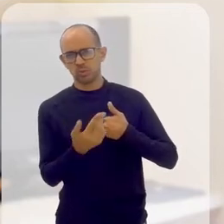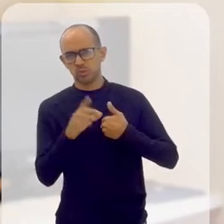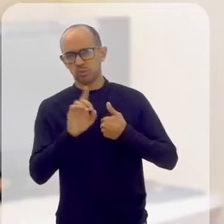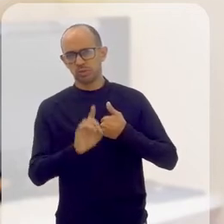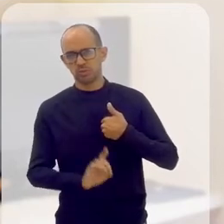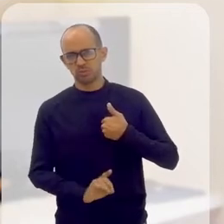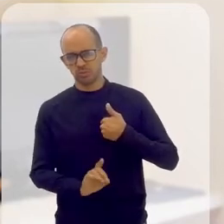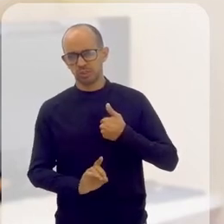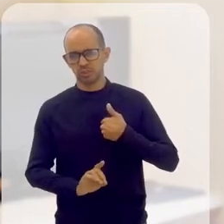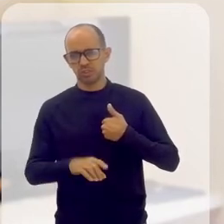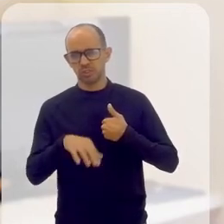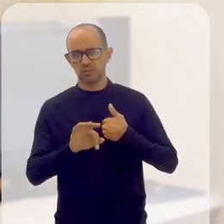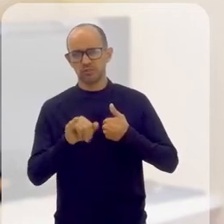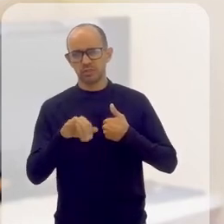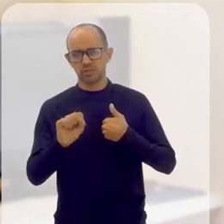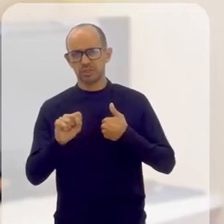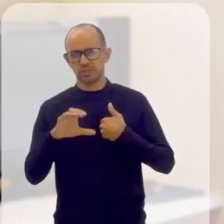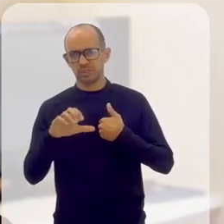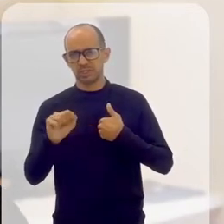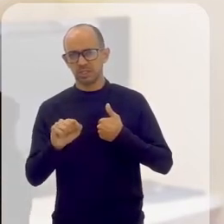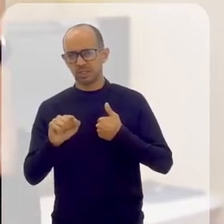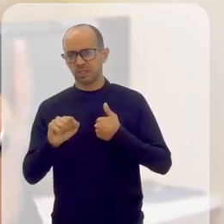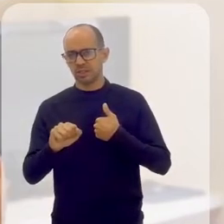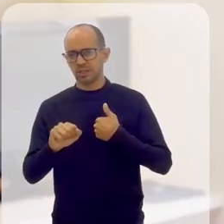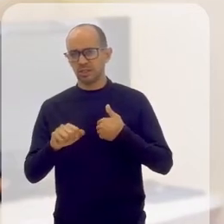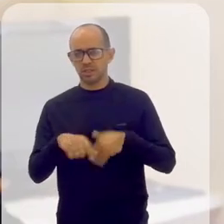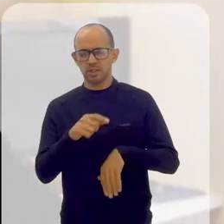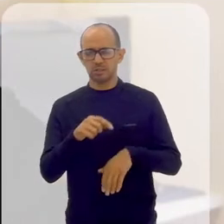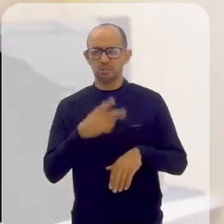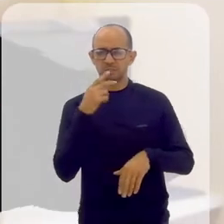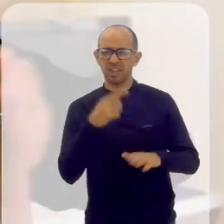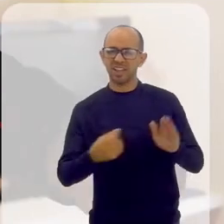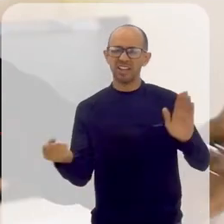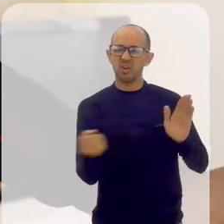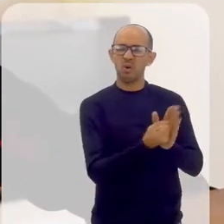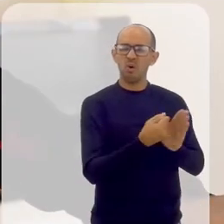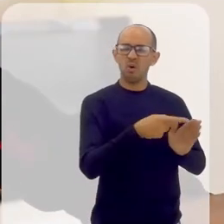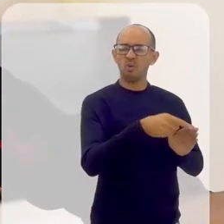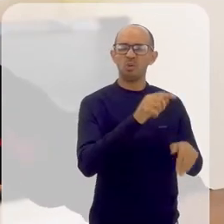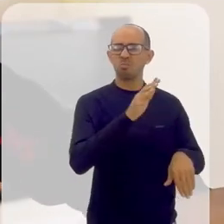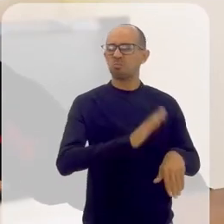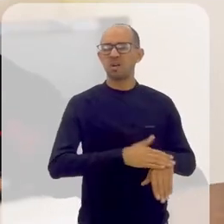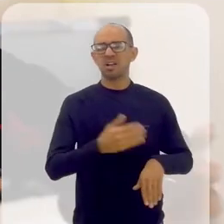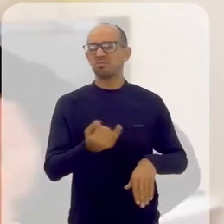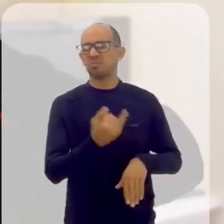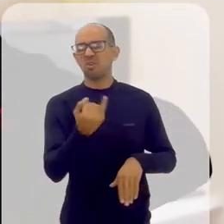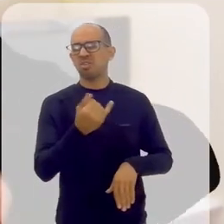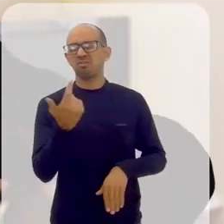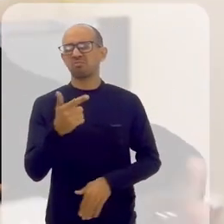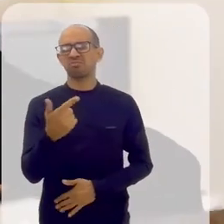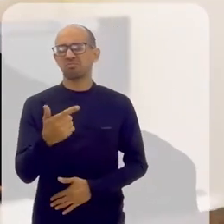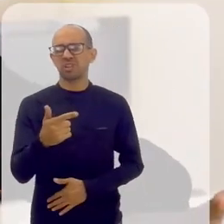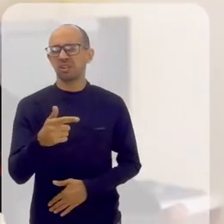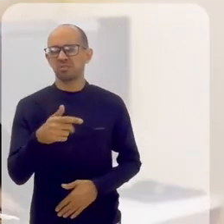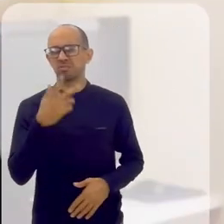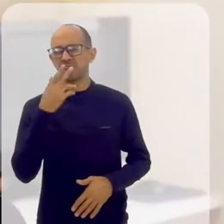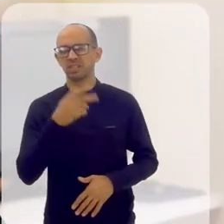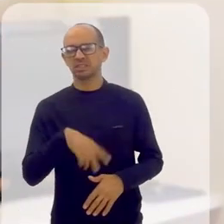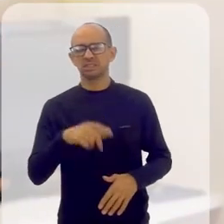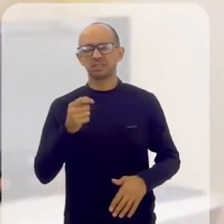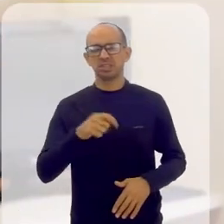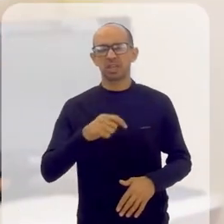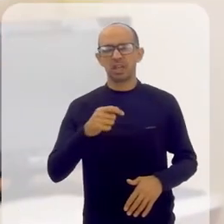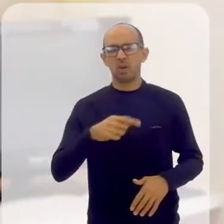ela é uma criança que tem uma deficiência física, e ela é rotulada por aquilo e nada mais importa, nada mais importa. É um